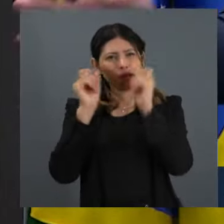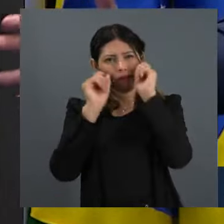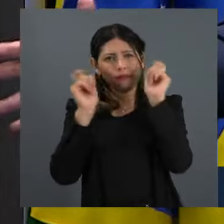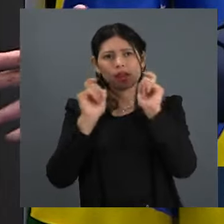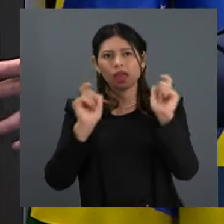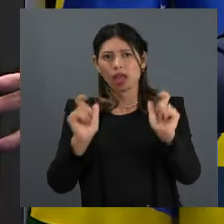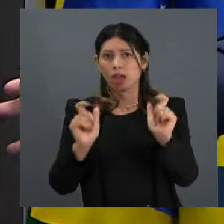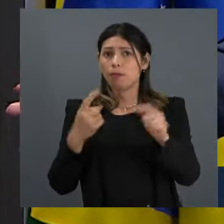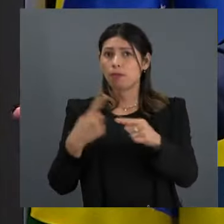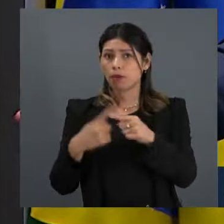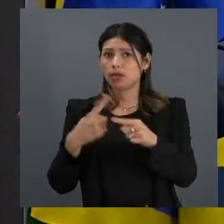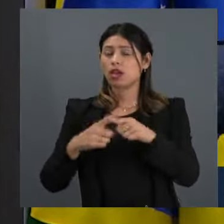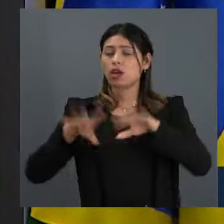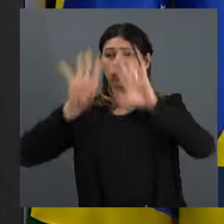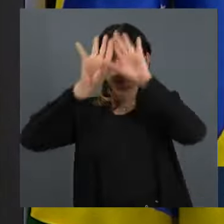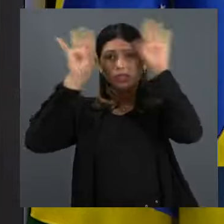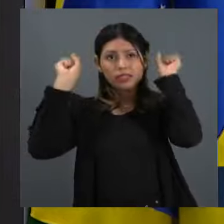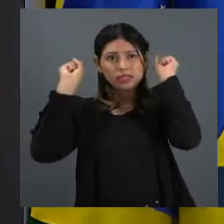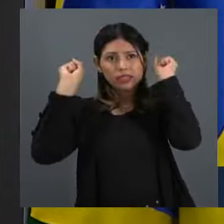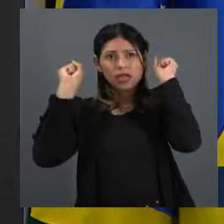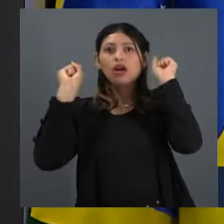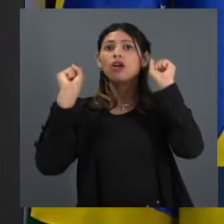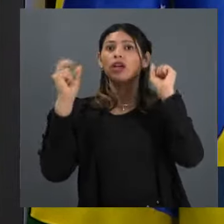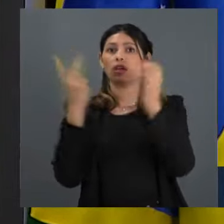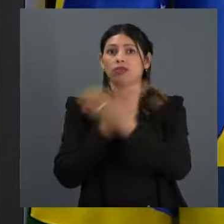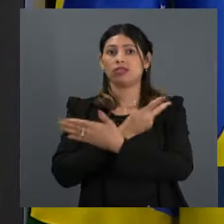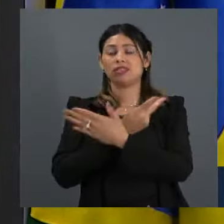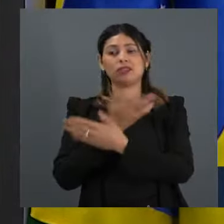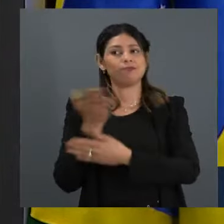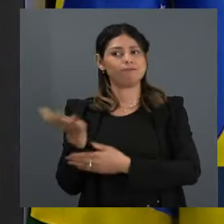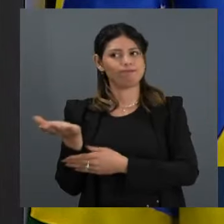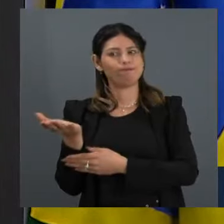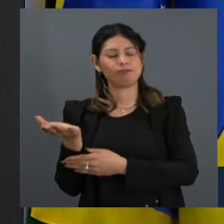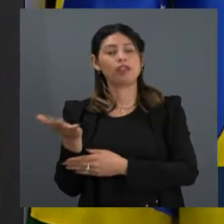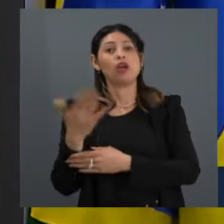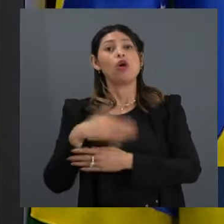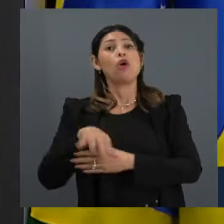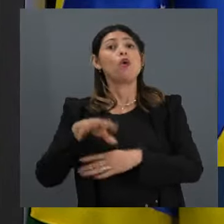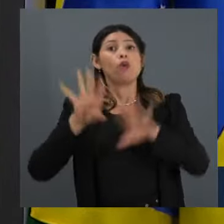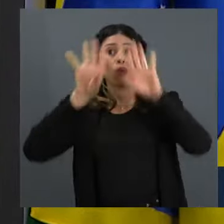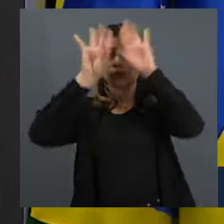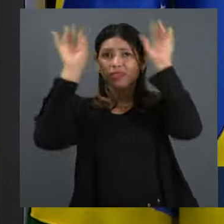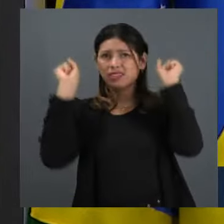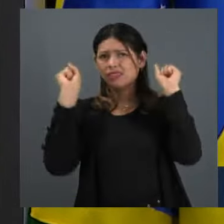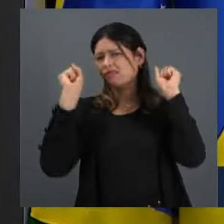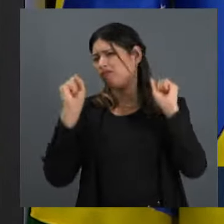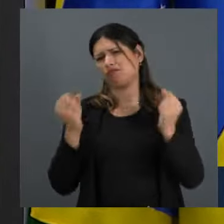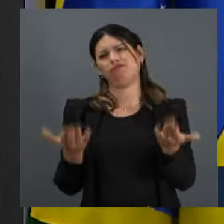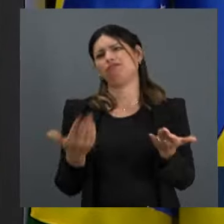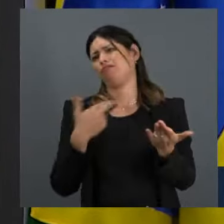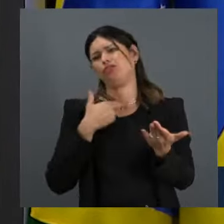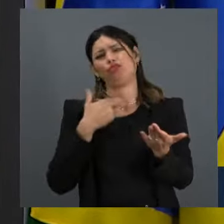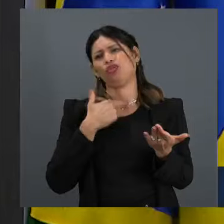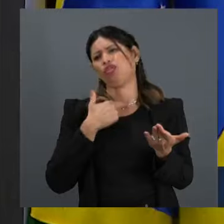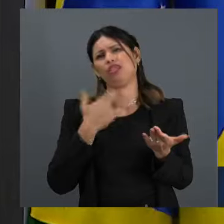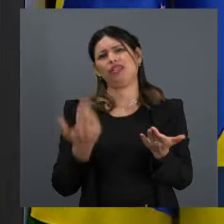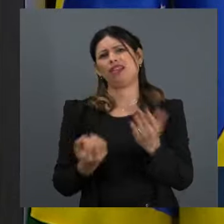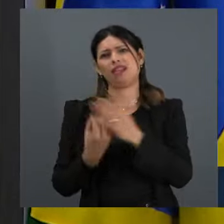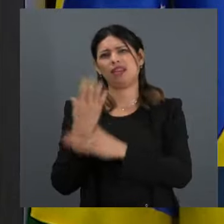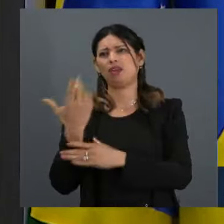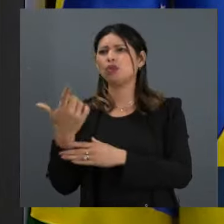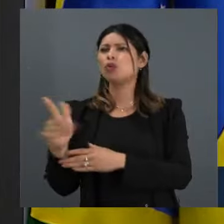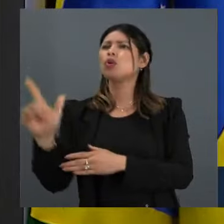num passado muito recente. Para começo de conversa, TSE não deveria nem existir. Não existe em outros